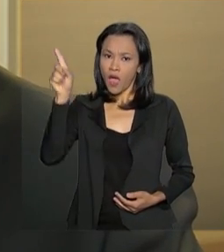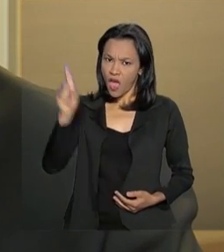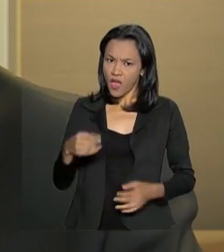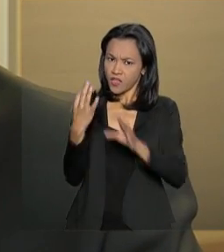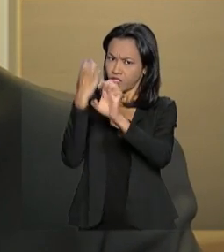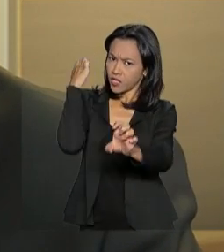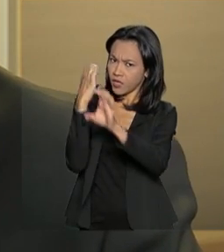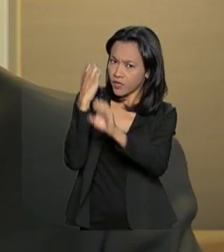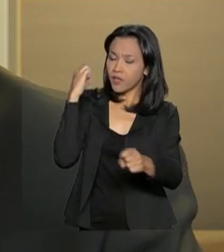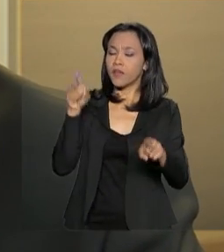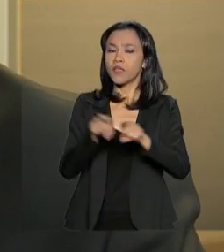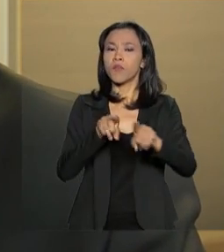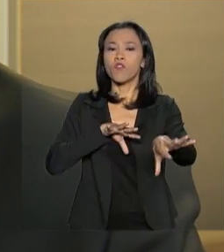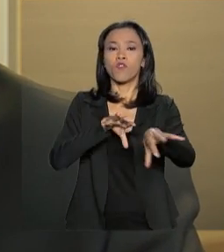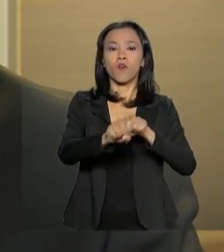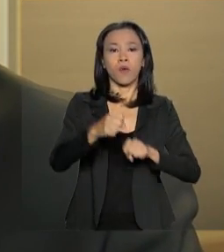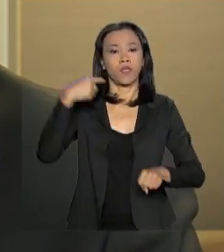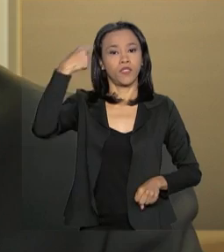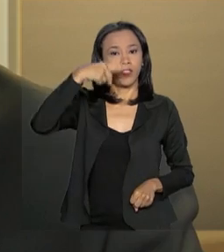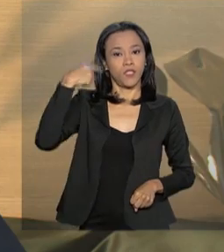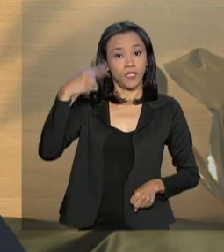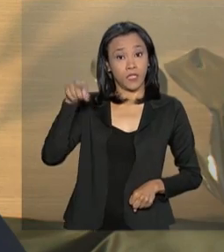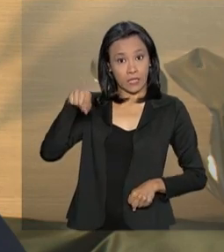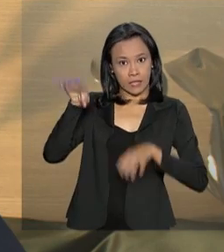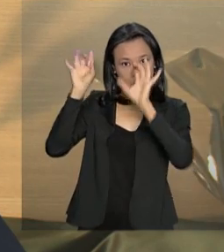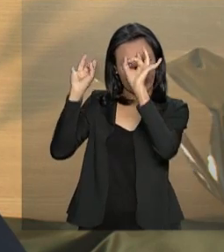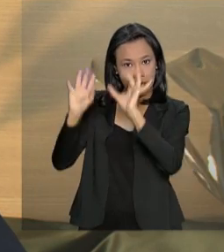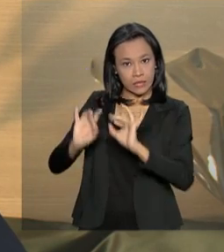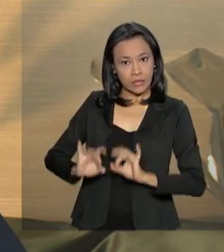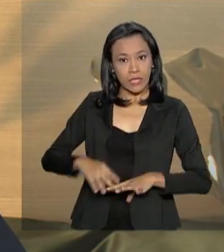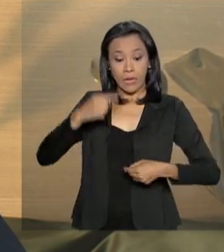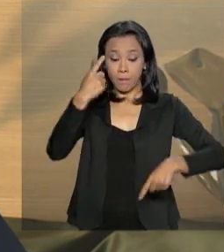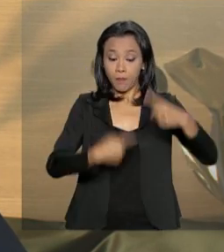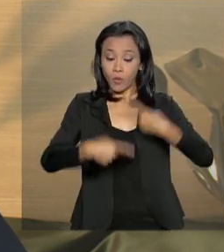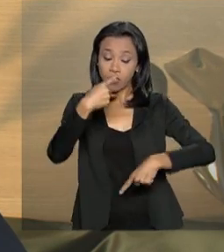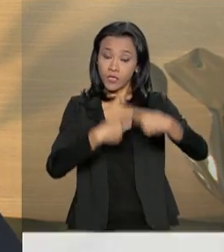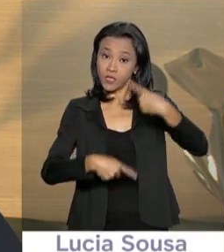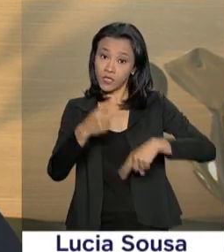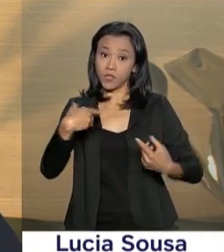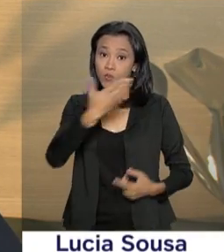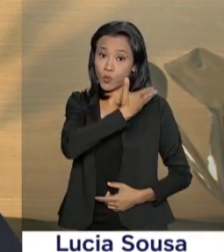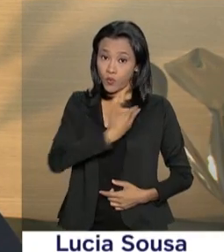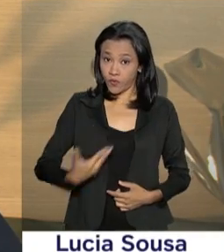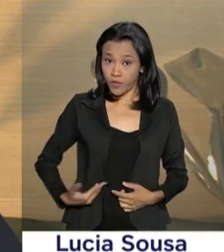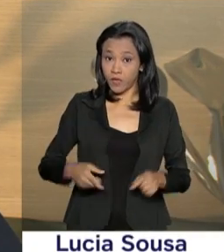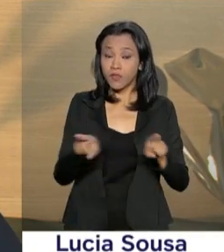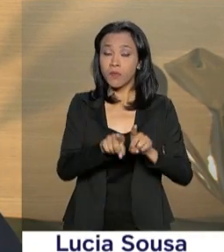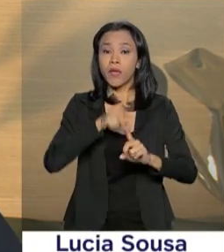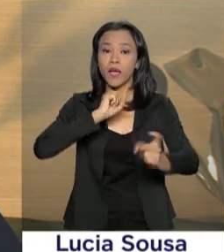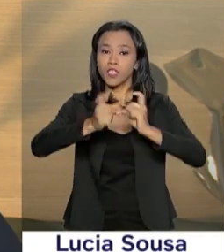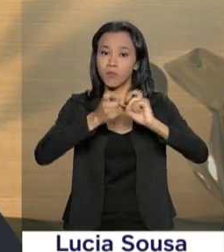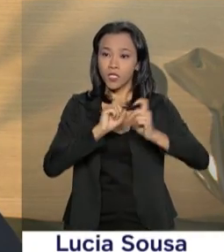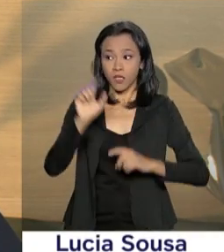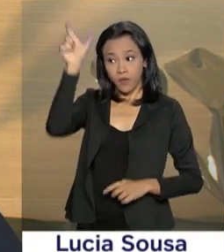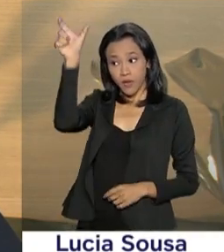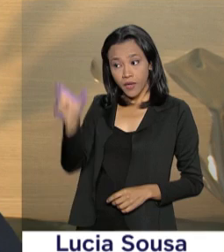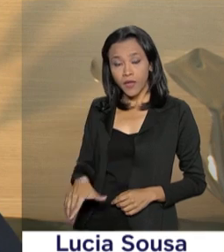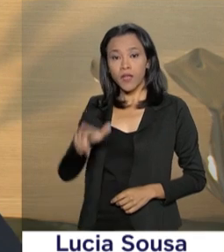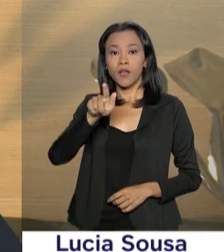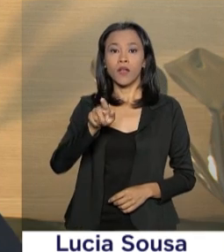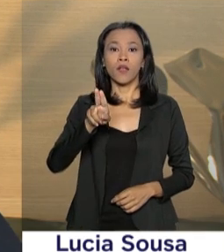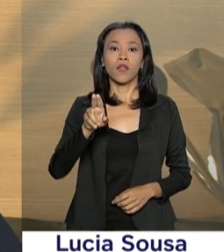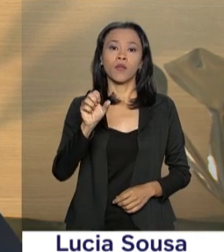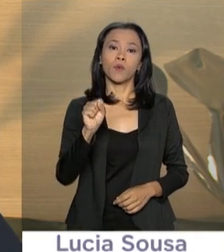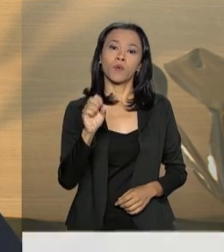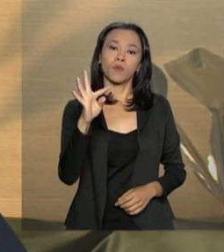bacharel em Direito e especialista em políticas públicas e gestão governamental, Gustavo Canuto já ocupou outros